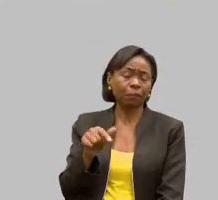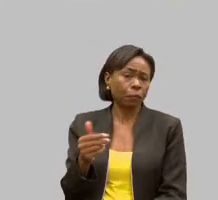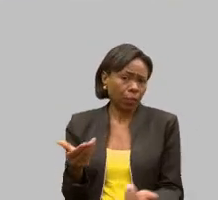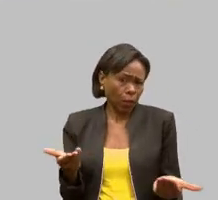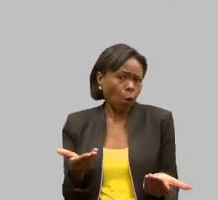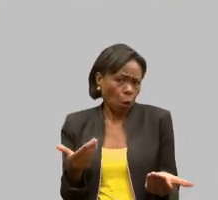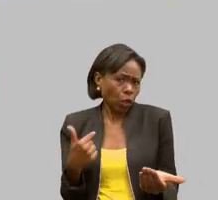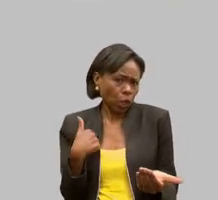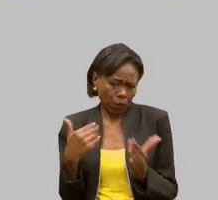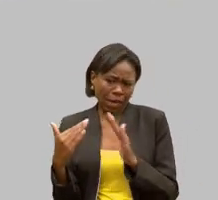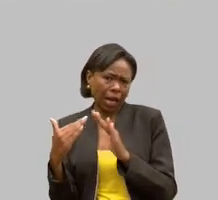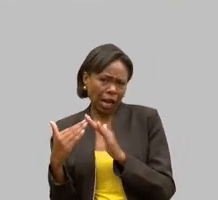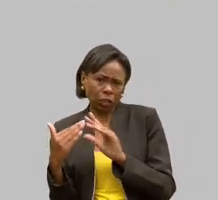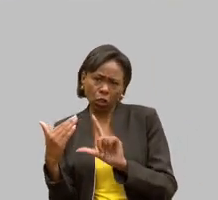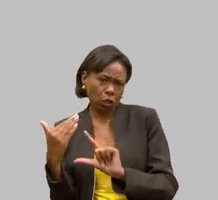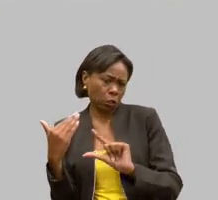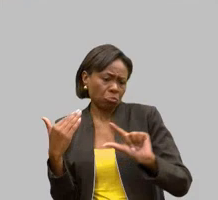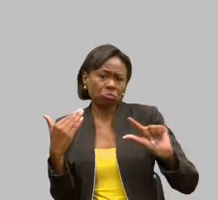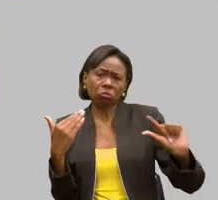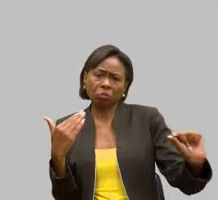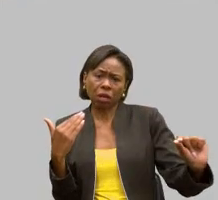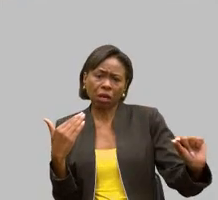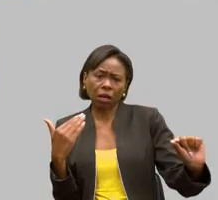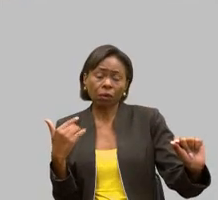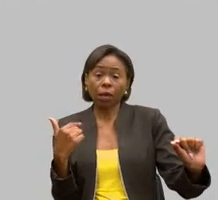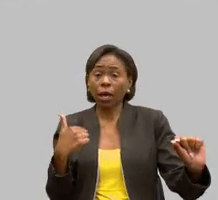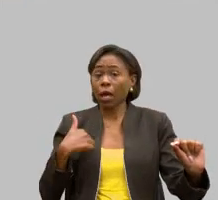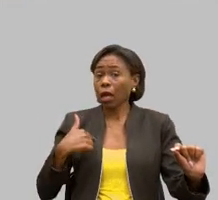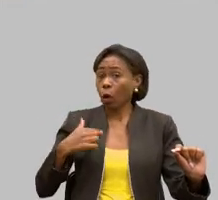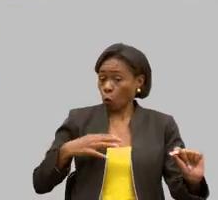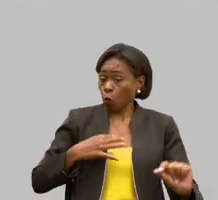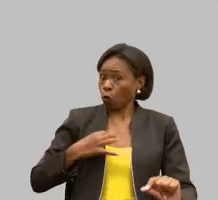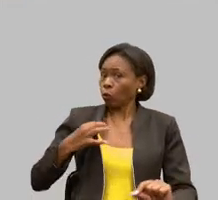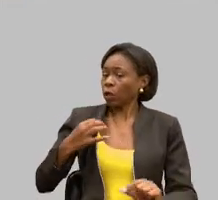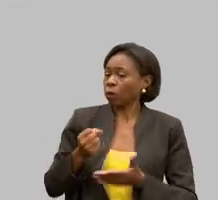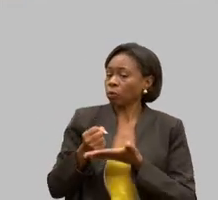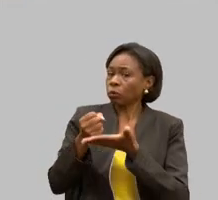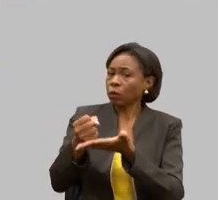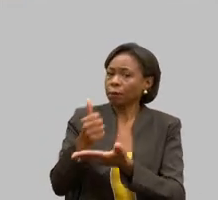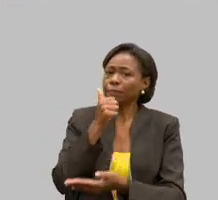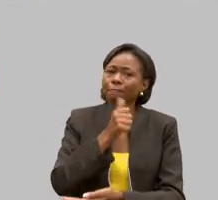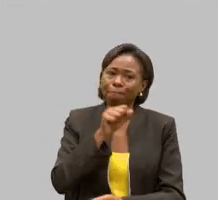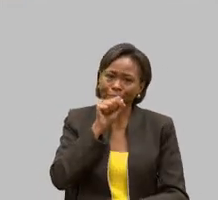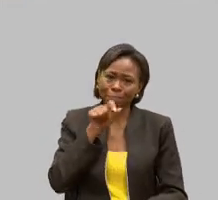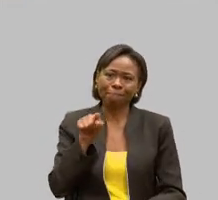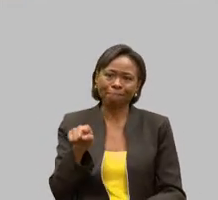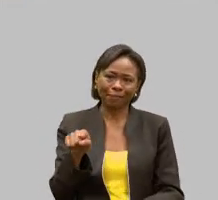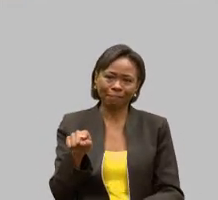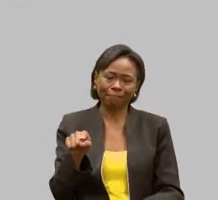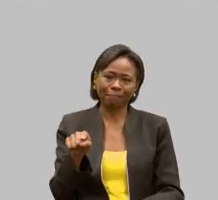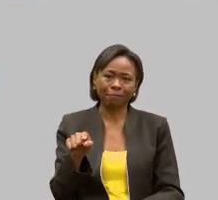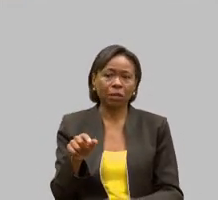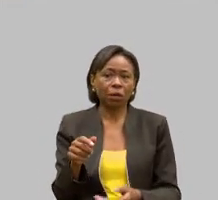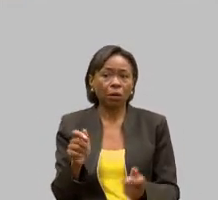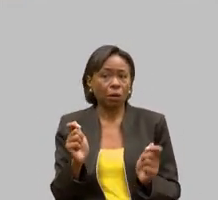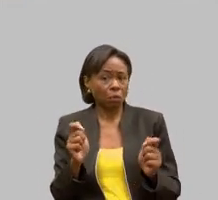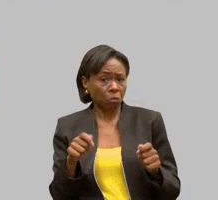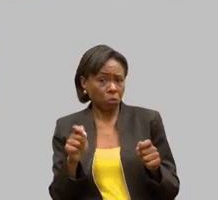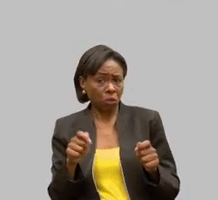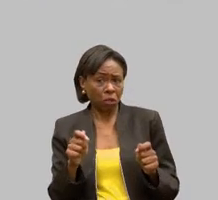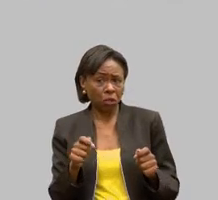minha casa? Eu tenho que ser voluntário com a minha mãe. Entendeu? Eu poderia hoje estar com a minha casa, tudo